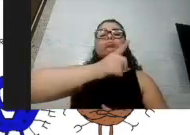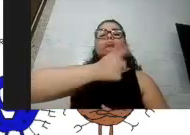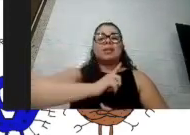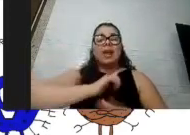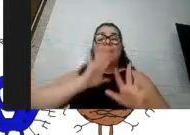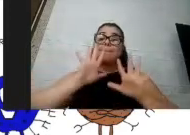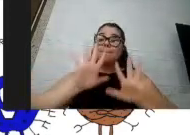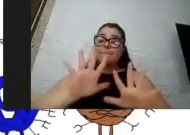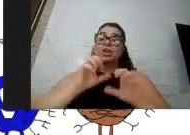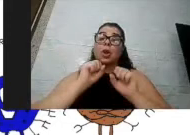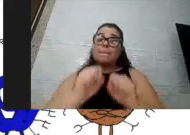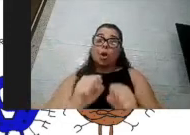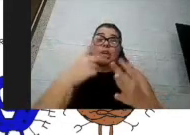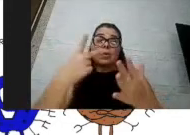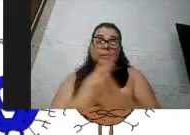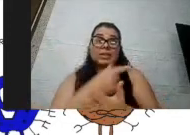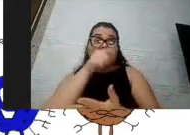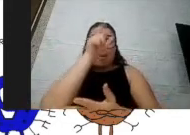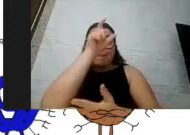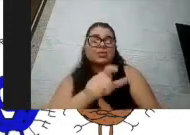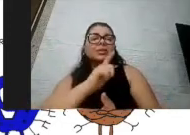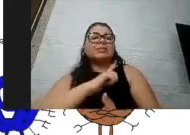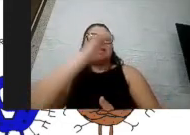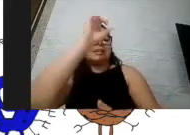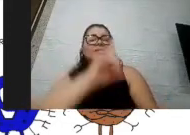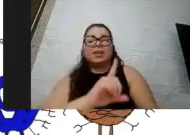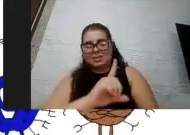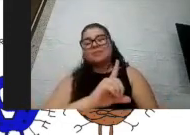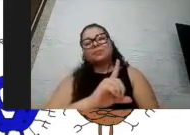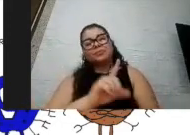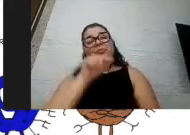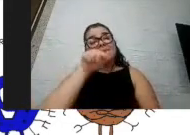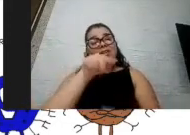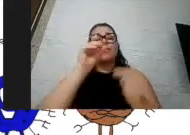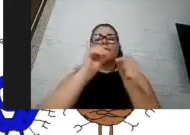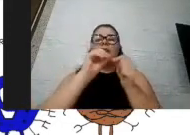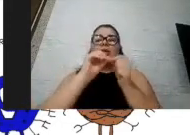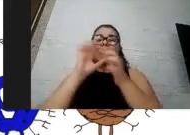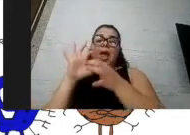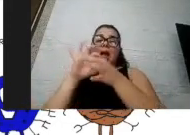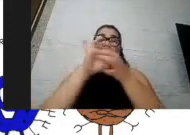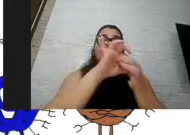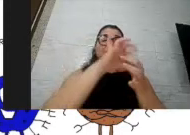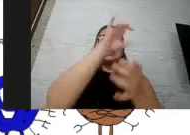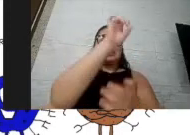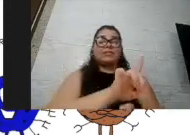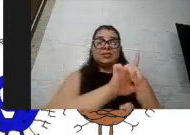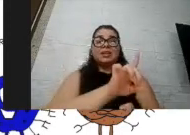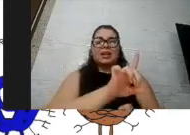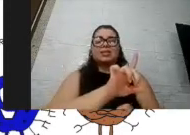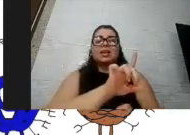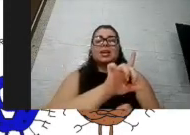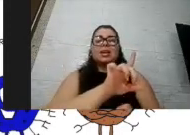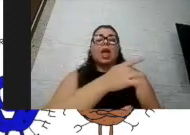acometer a pessoa com deficiência e isso faz com que associada a sua deficiência, as suas condições